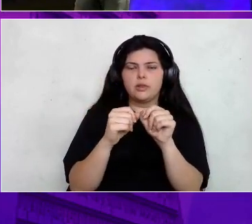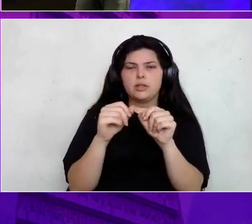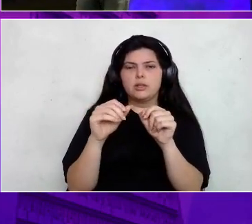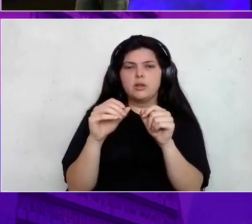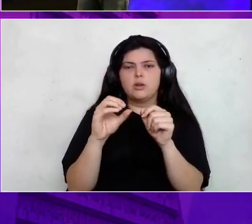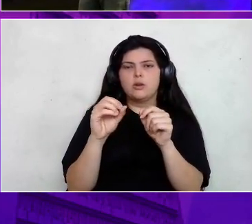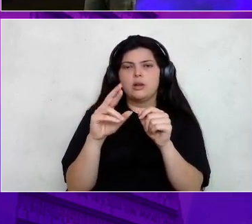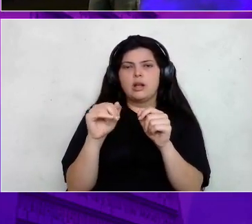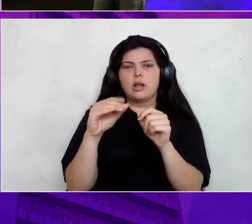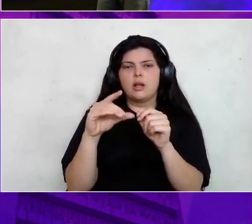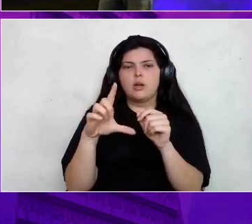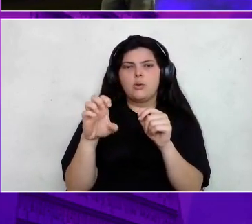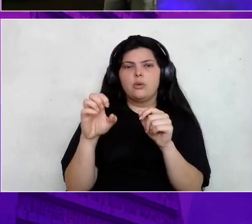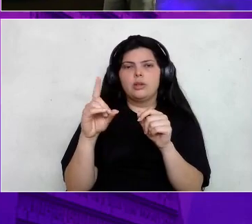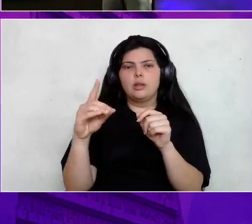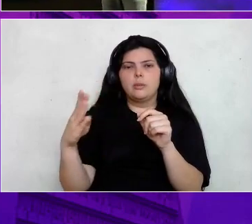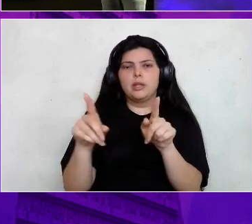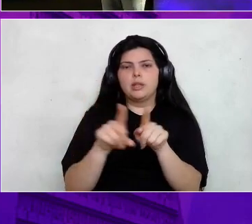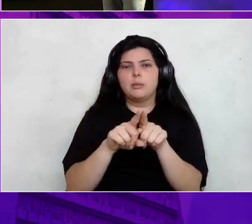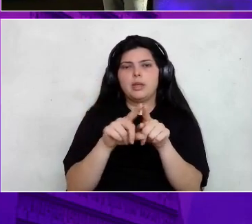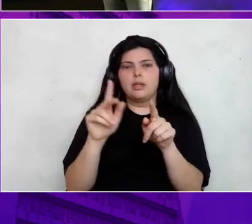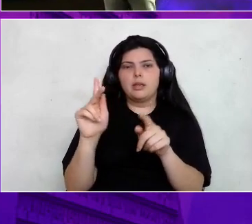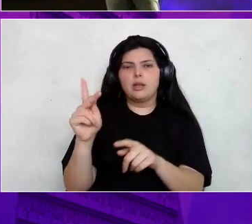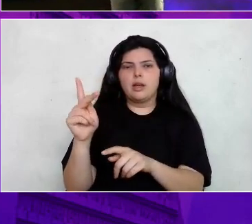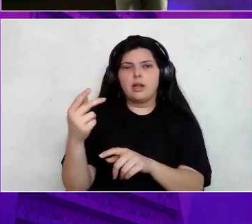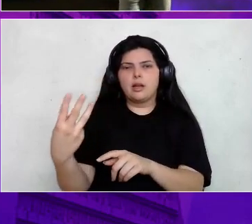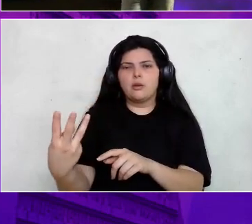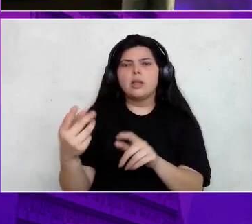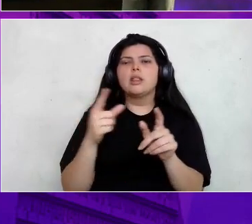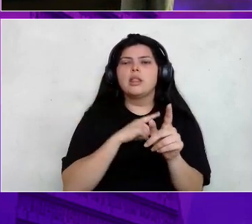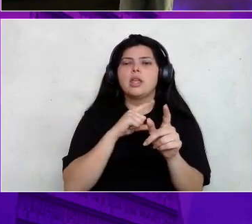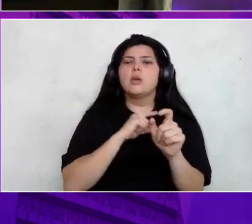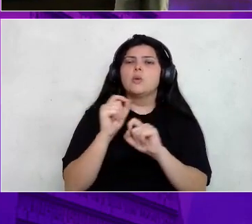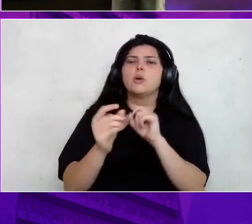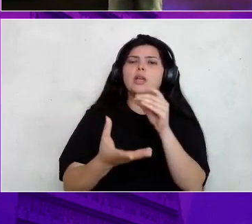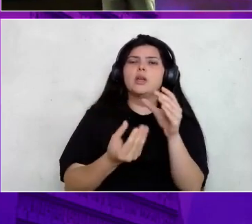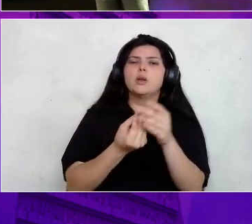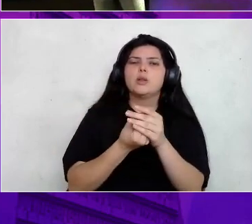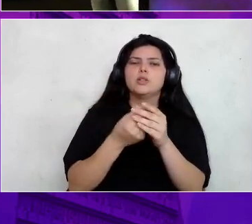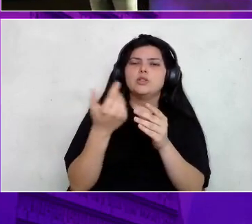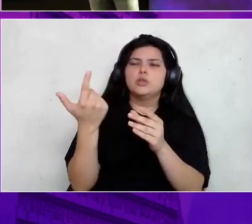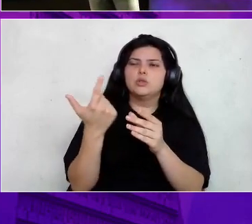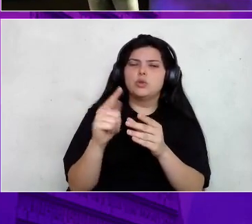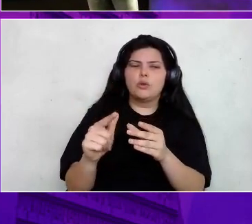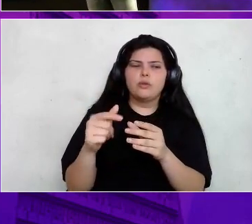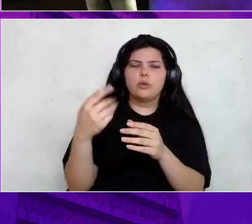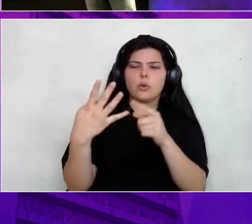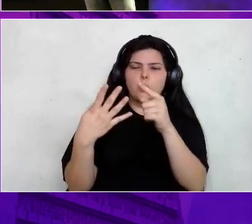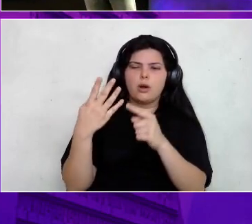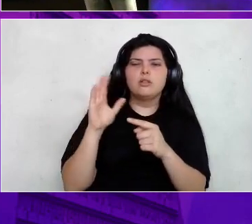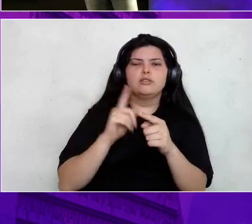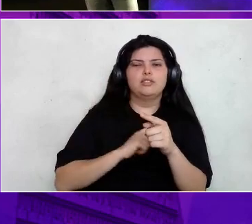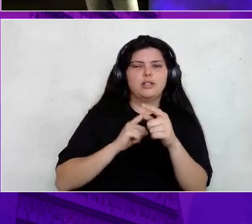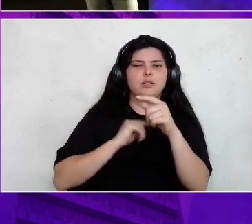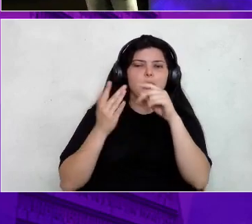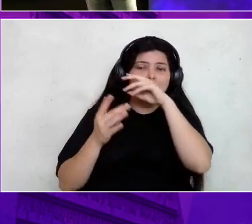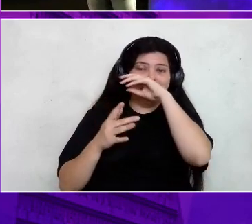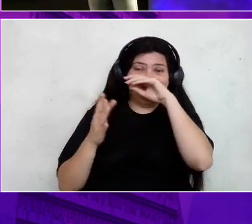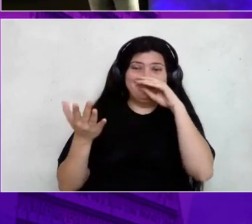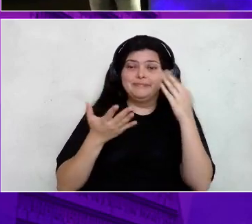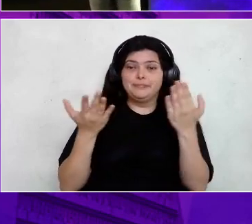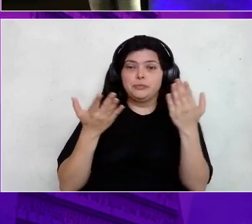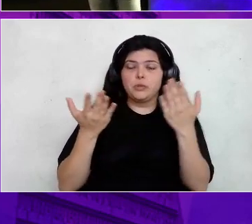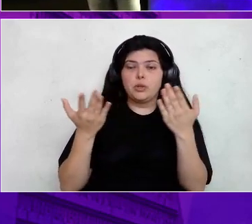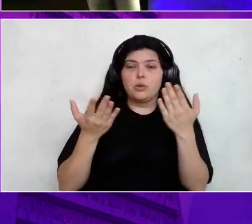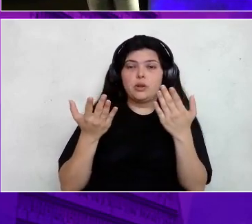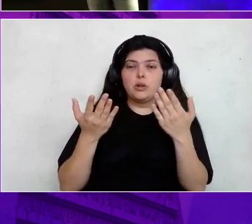lançou para HeatWay. Tá joia? O que é? A gente agregou mais um motor. Além daqueles quatro motores que a gente já viu. Agora a gente tem um motor que chama VectorStore.